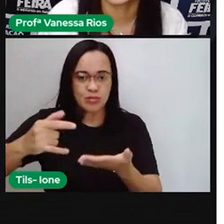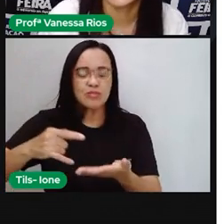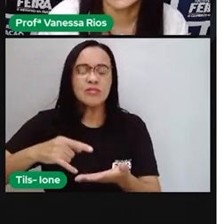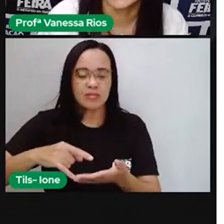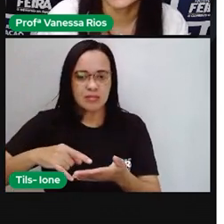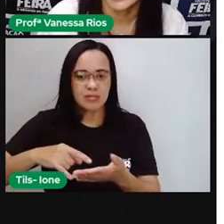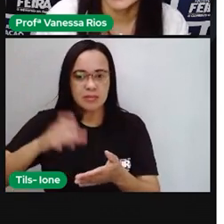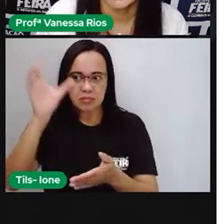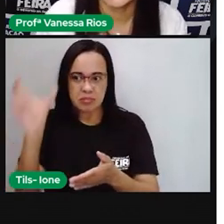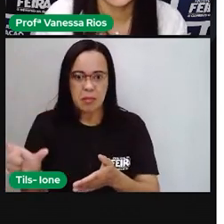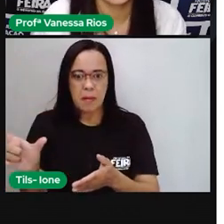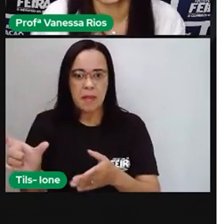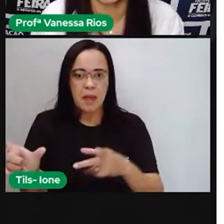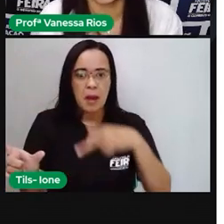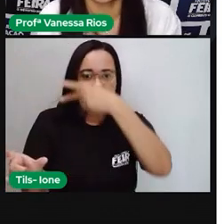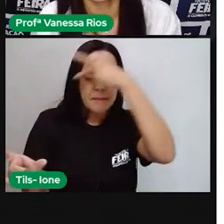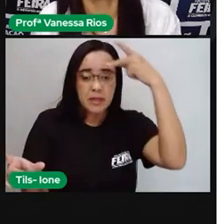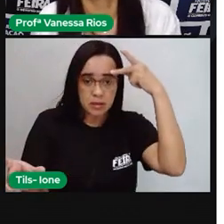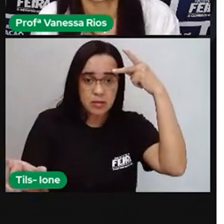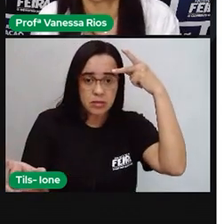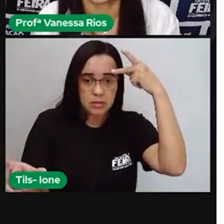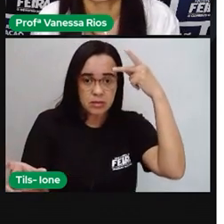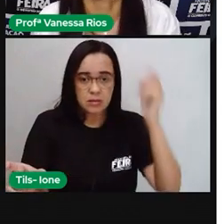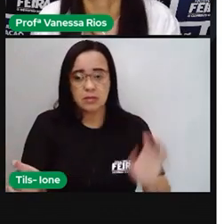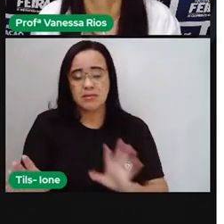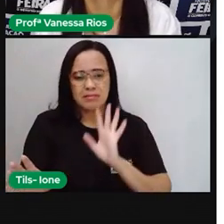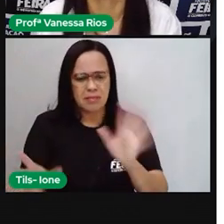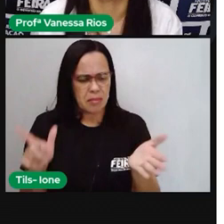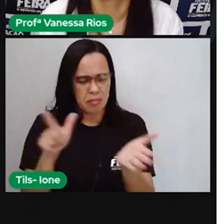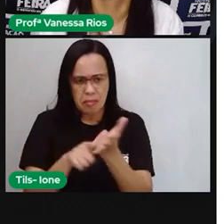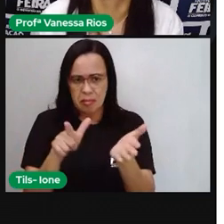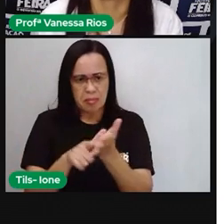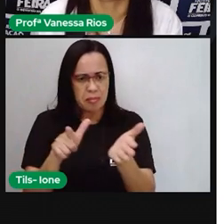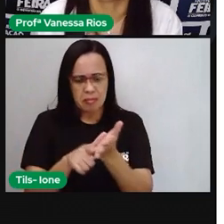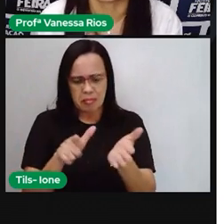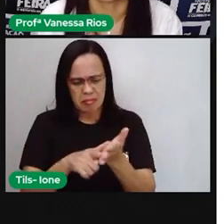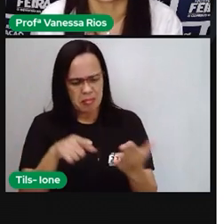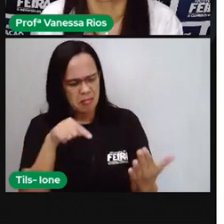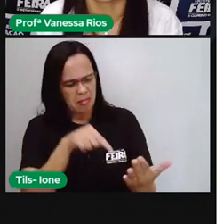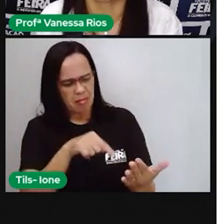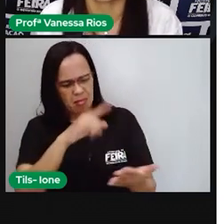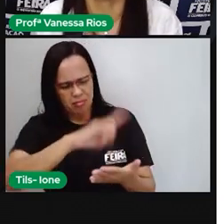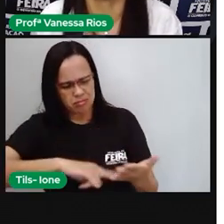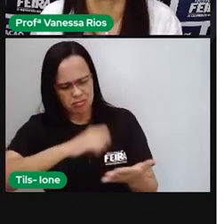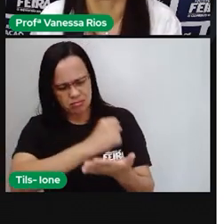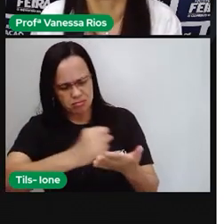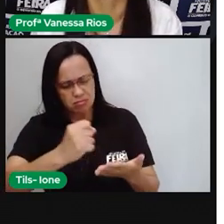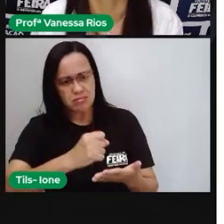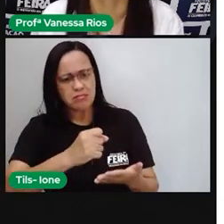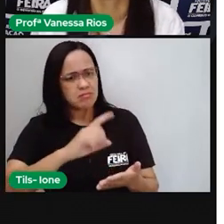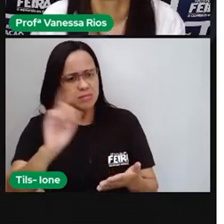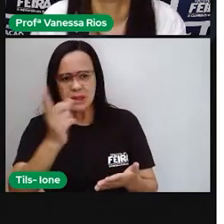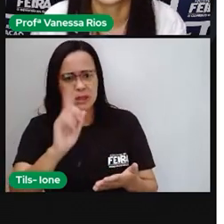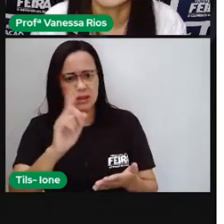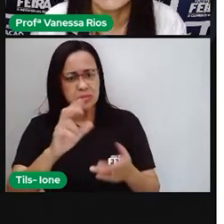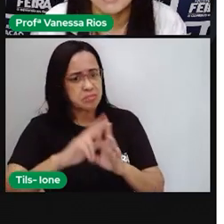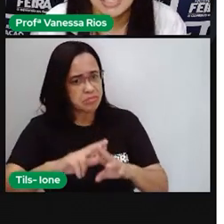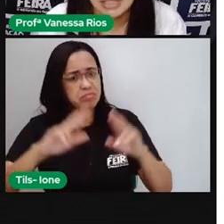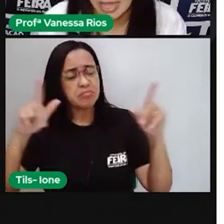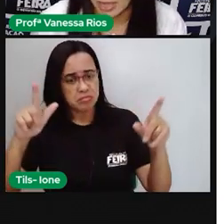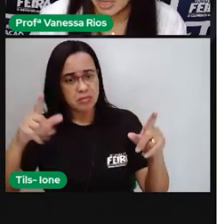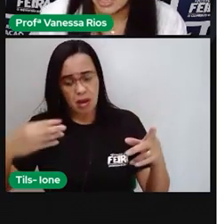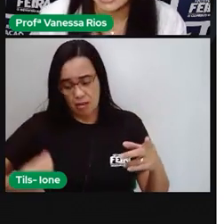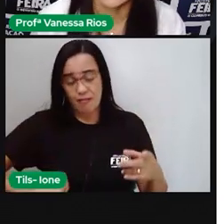cidadão. Mas a gente não está falando aí de um papel, a gente não está falando de um documento, a gente está falando de um modo de